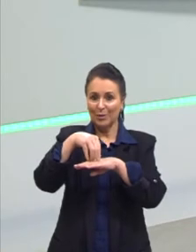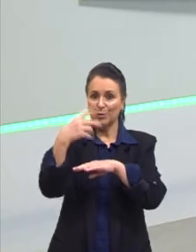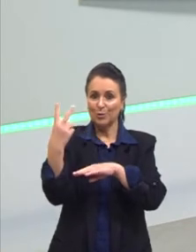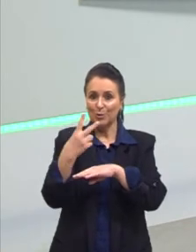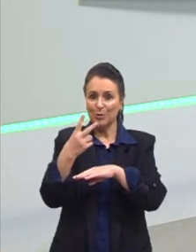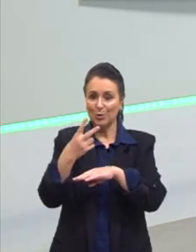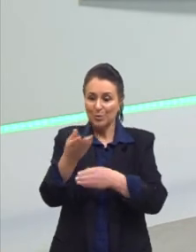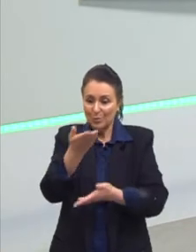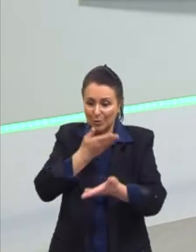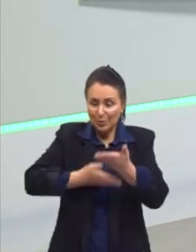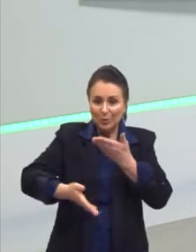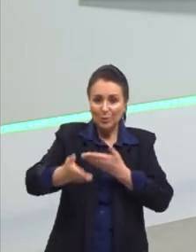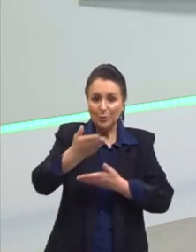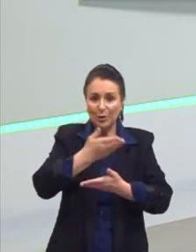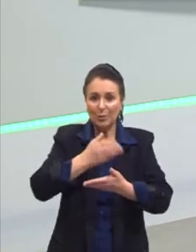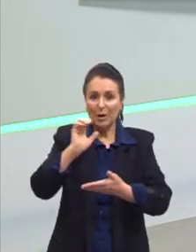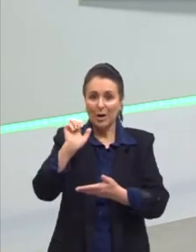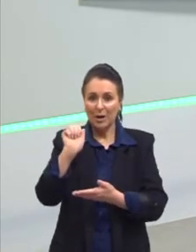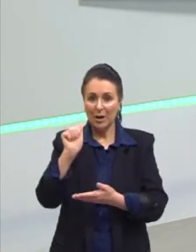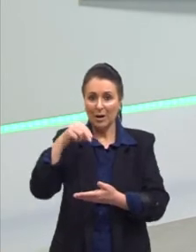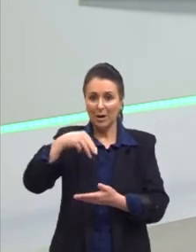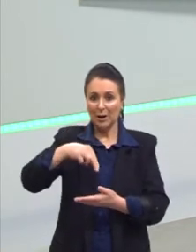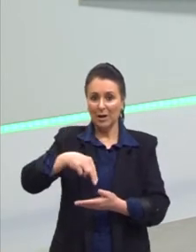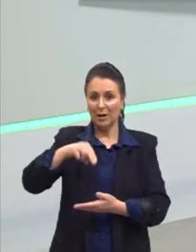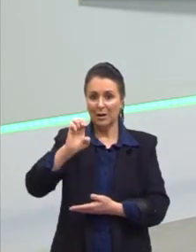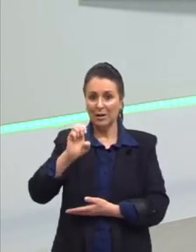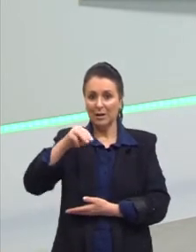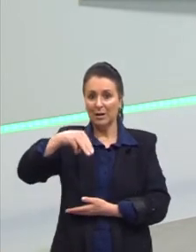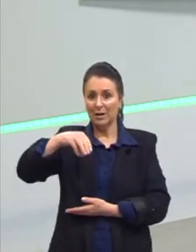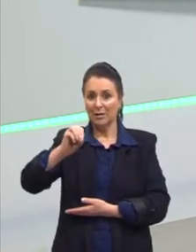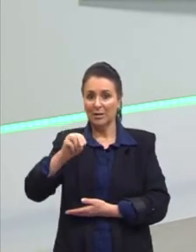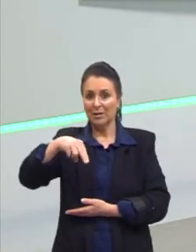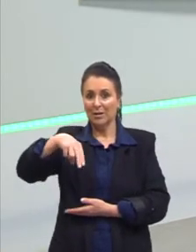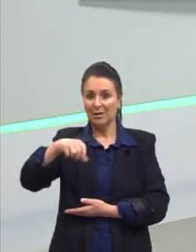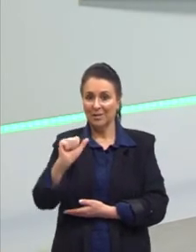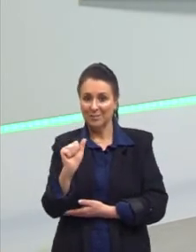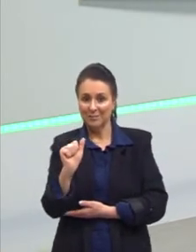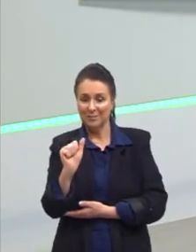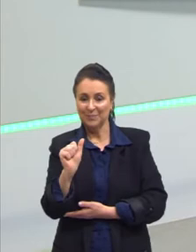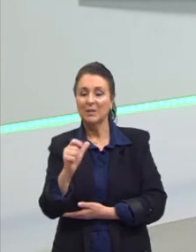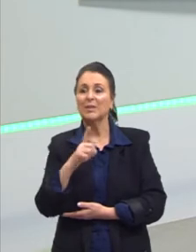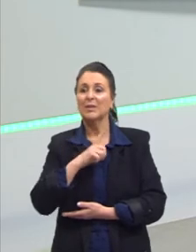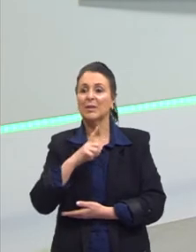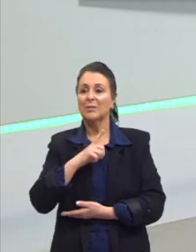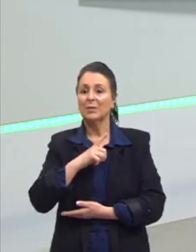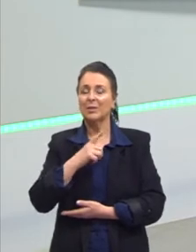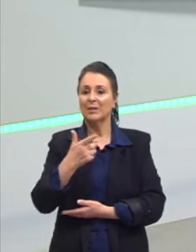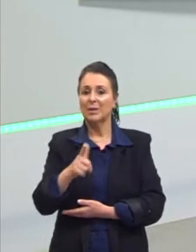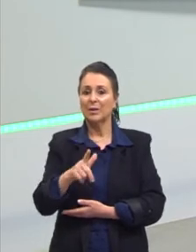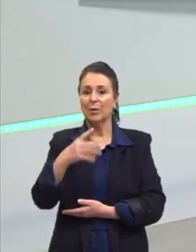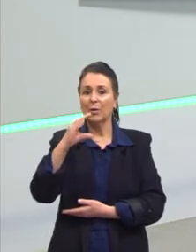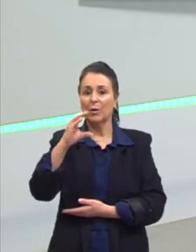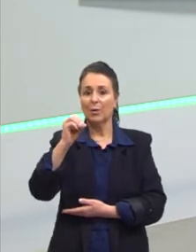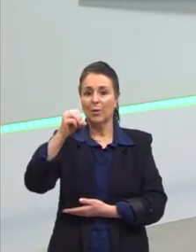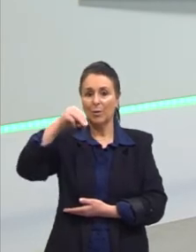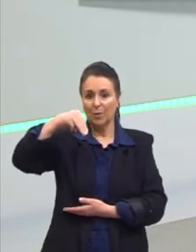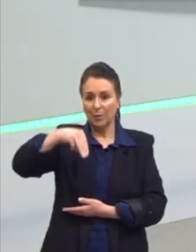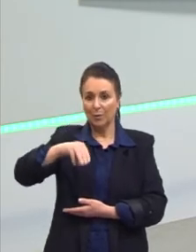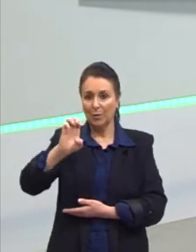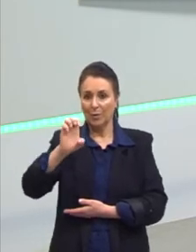lugarzinho bonitinho, fechadinho, para proteger o caranguejo. Depois, nós temos o comensalismo.